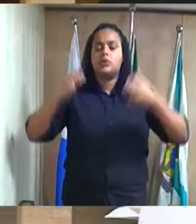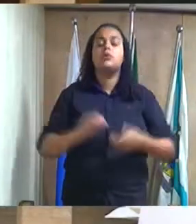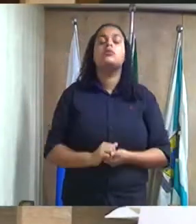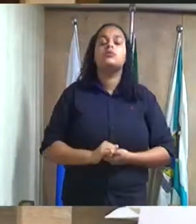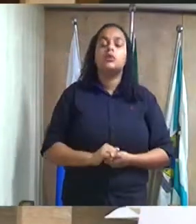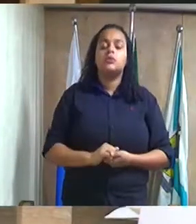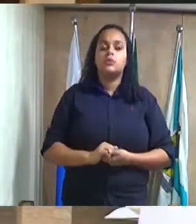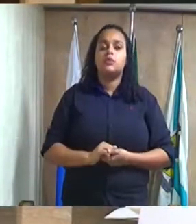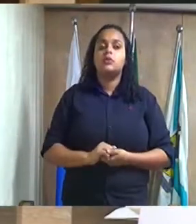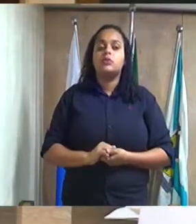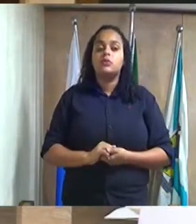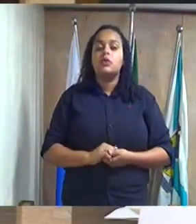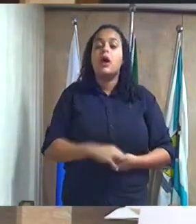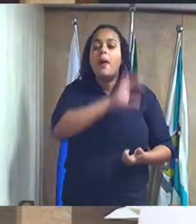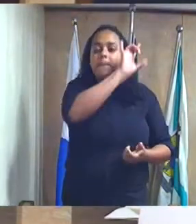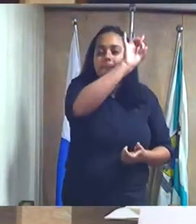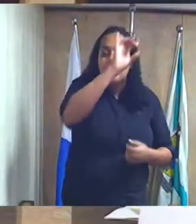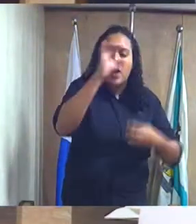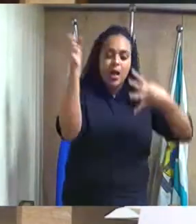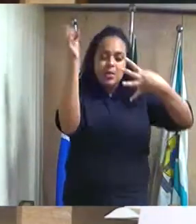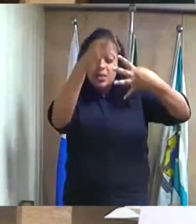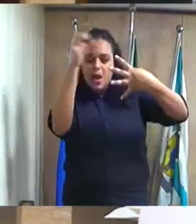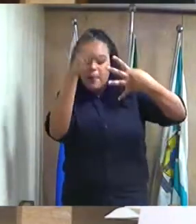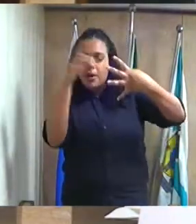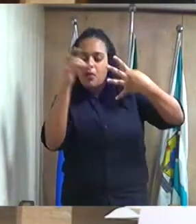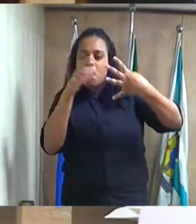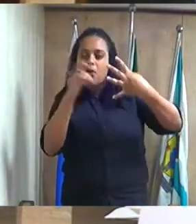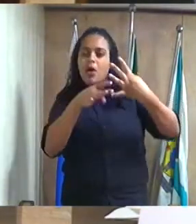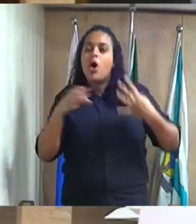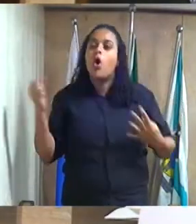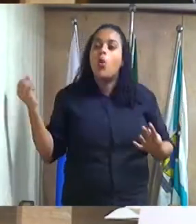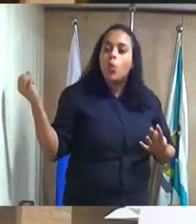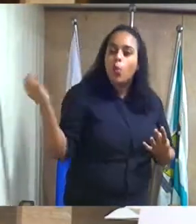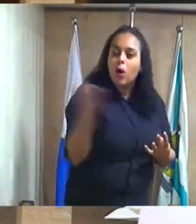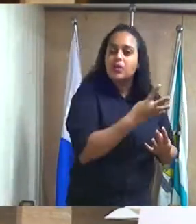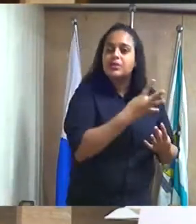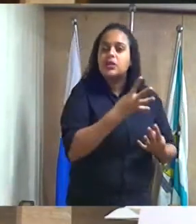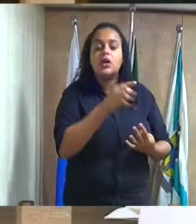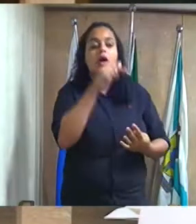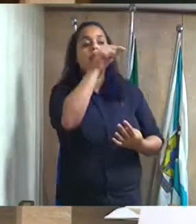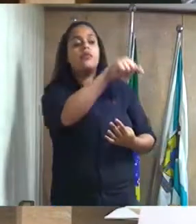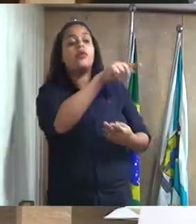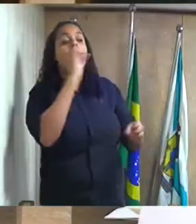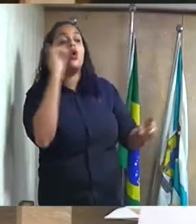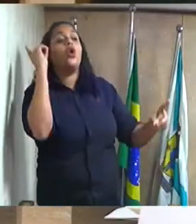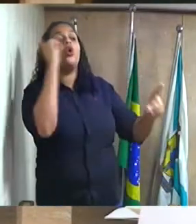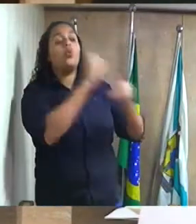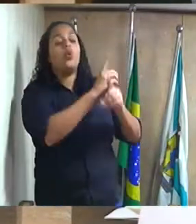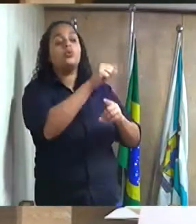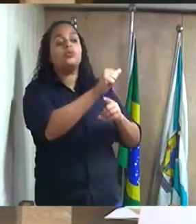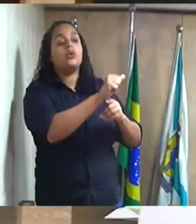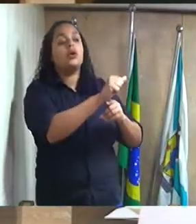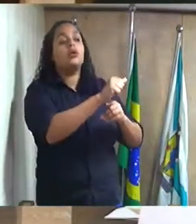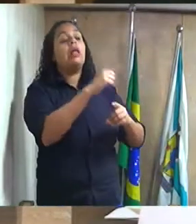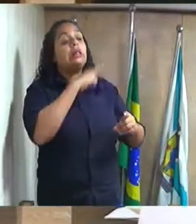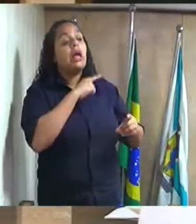acima detalhando quantos foram ocupados e quantos ainda se encontram vazios